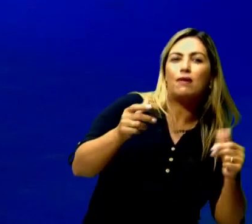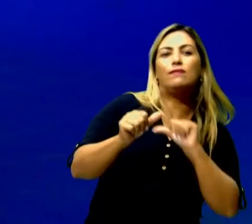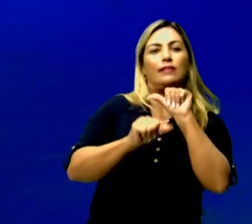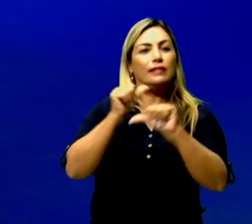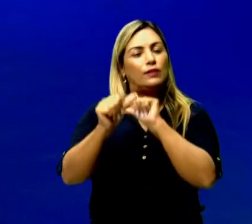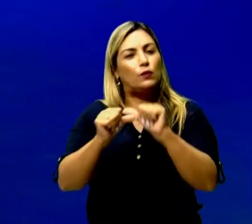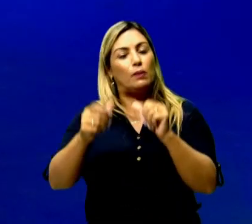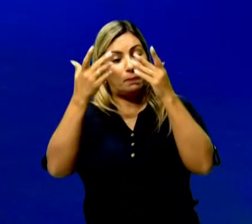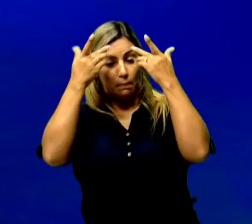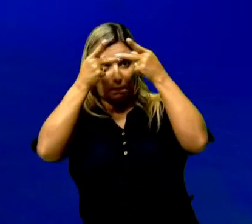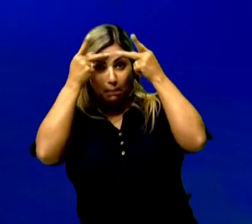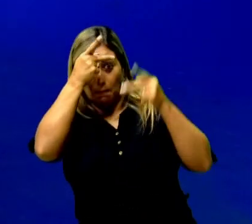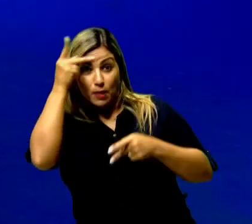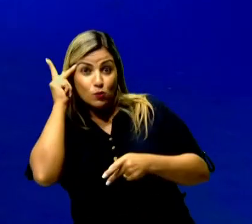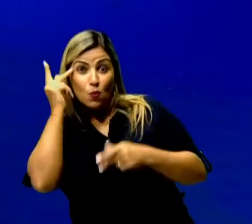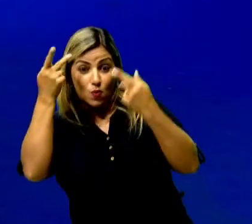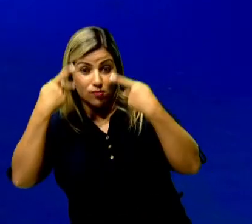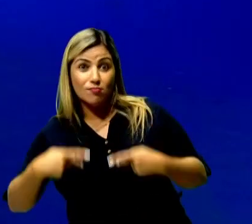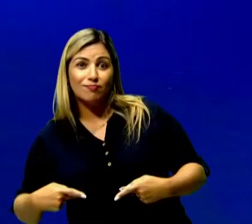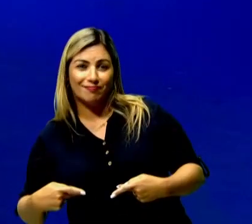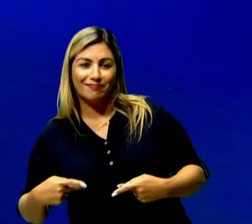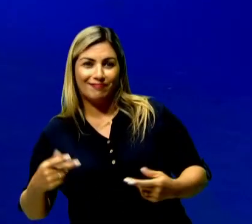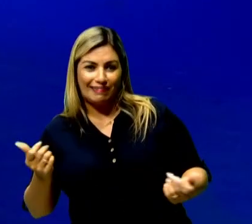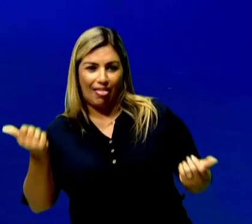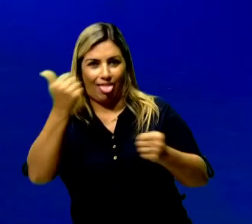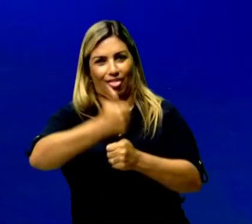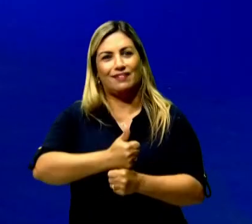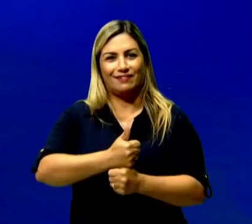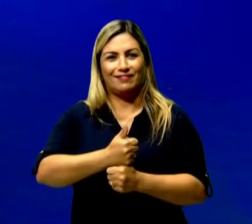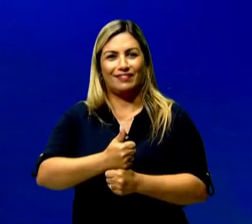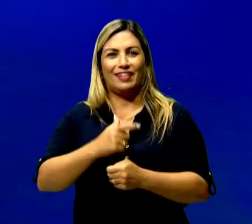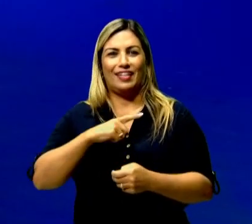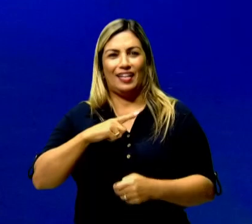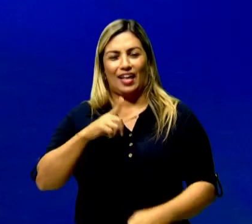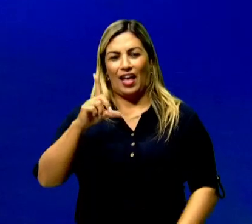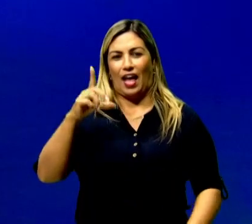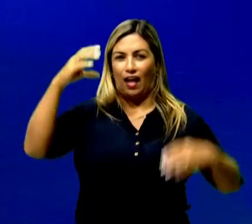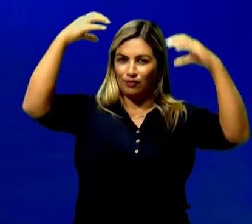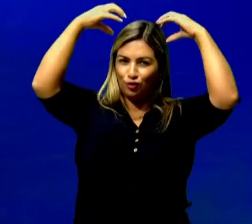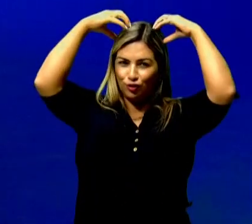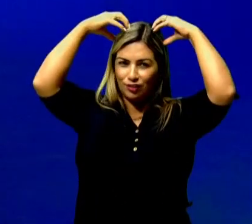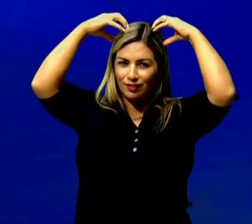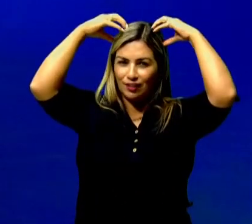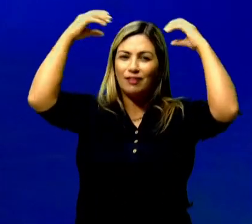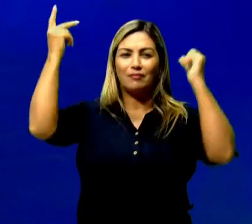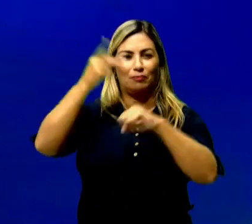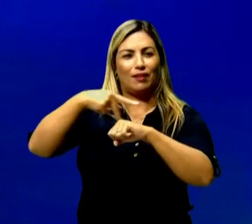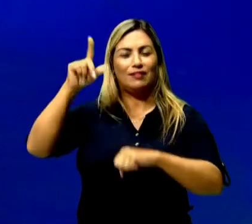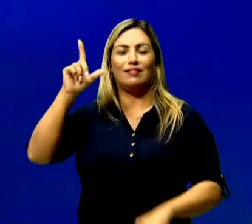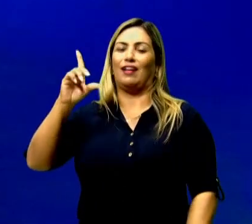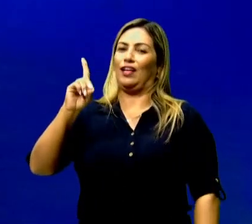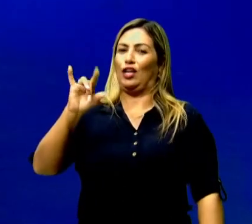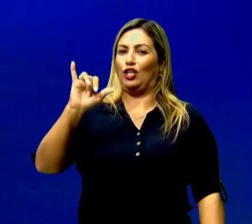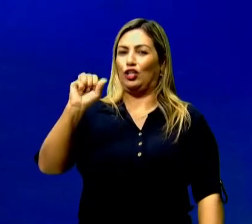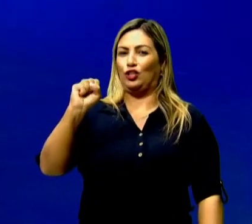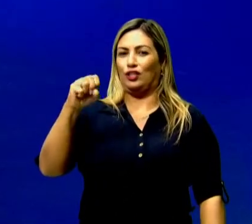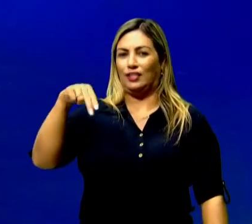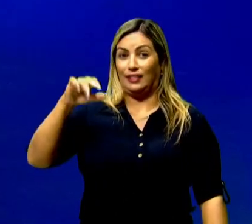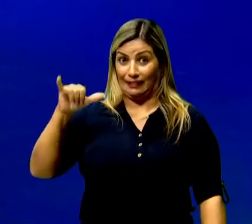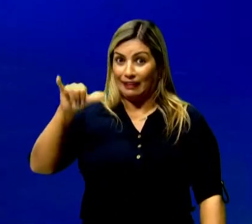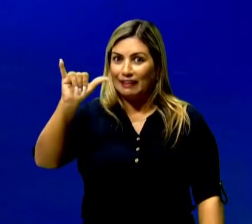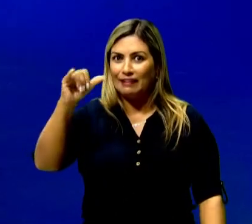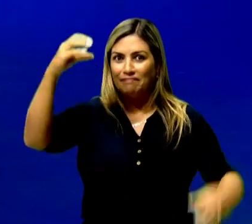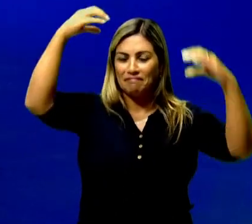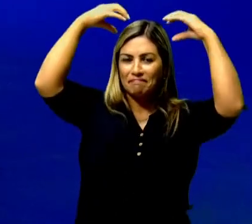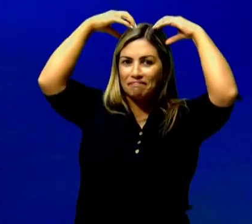A Disney, ela costuma usar muito disso, desse subterfúgio, de fazer filmes com criaturas, com